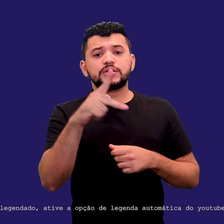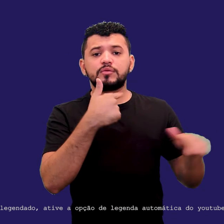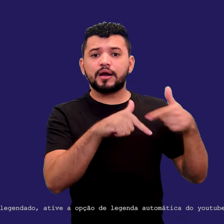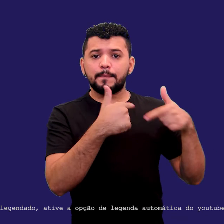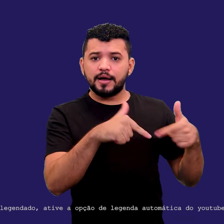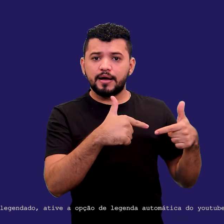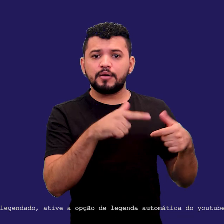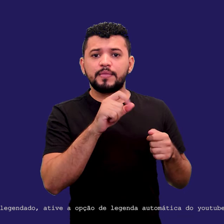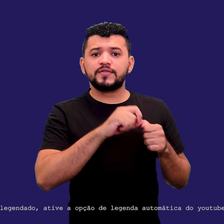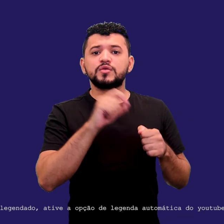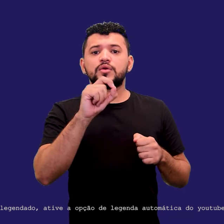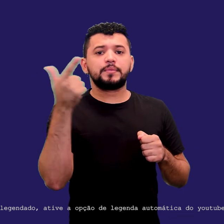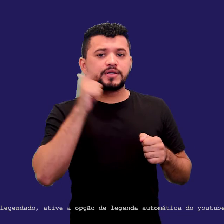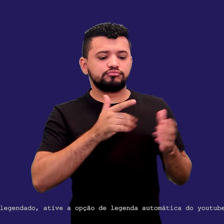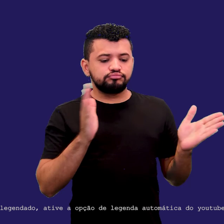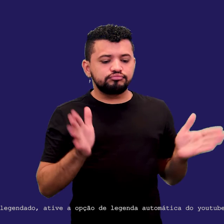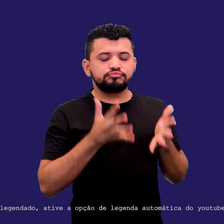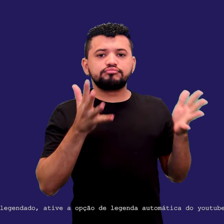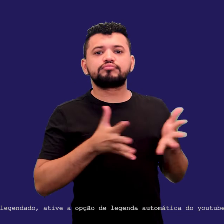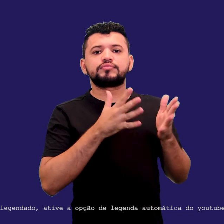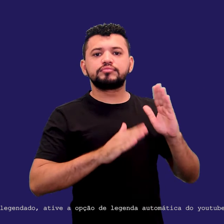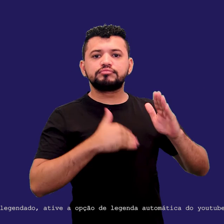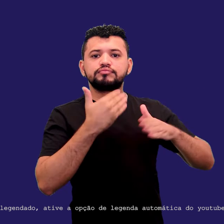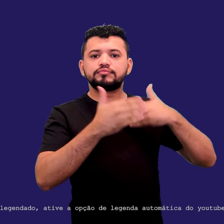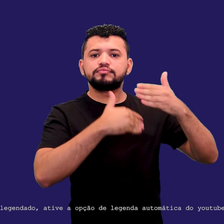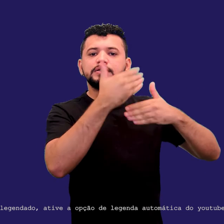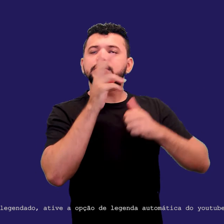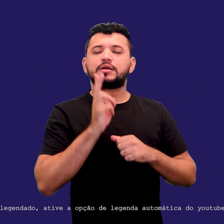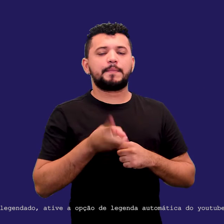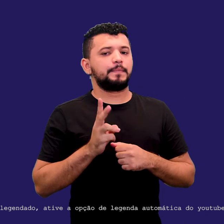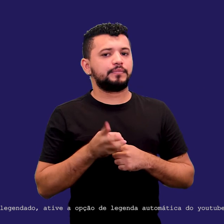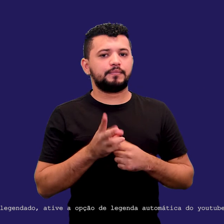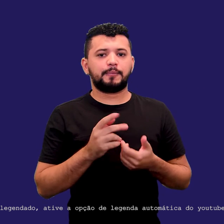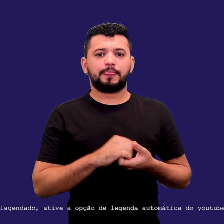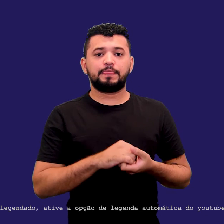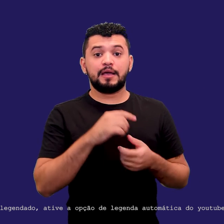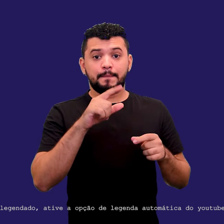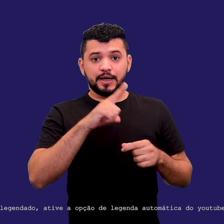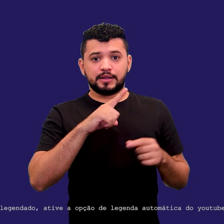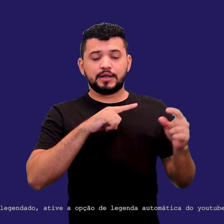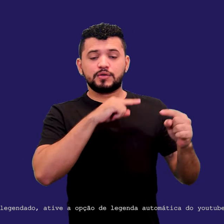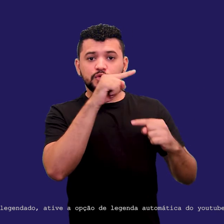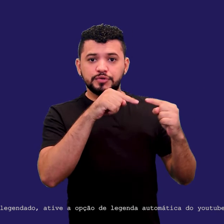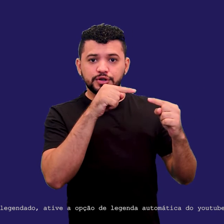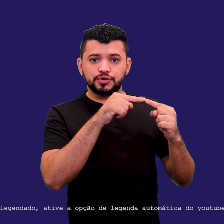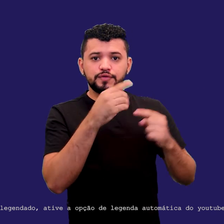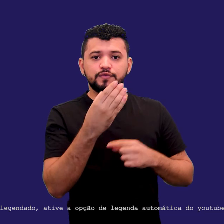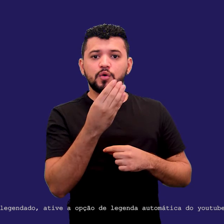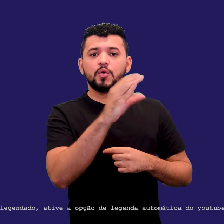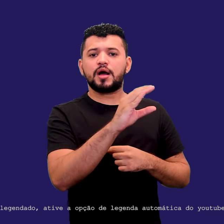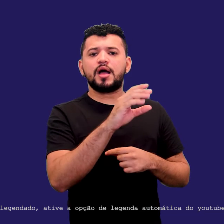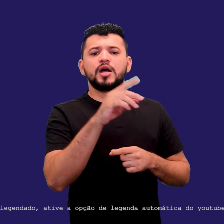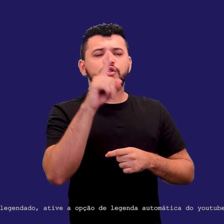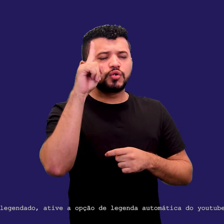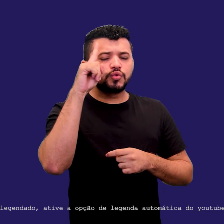no sentido de desenvolvimento. O seu propósito está sendo colocado em prática todos os dias. e se sentir